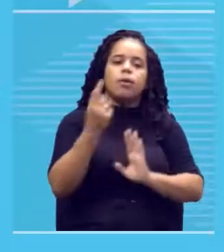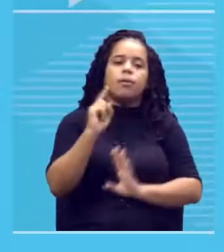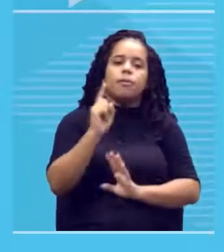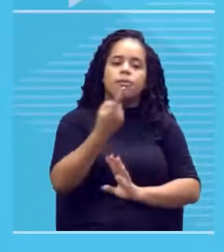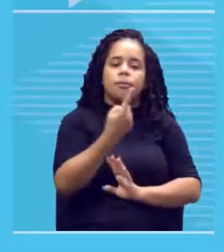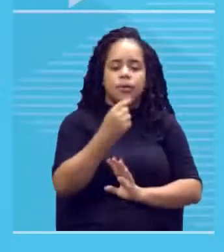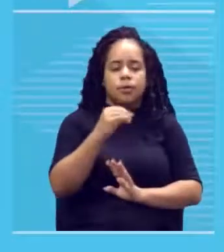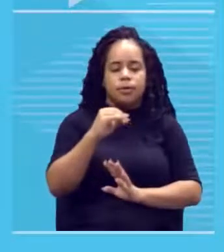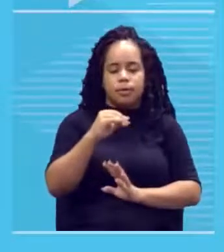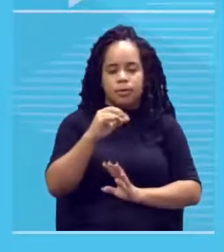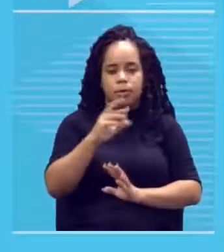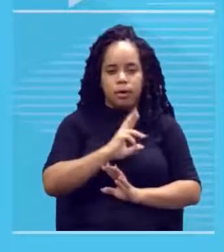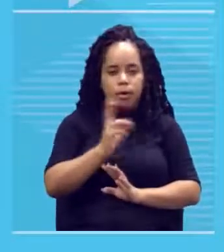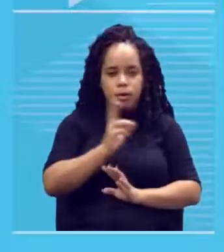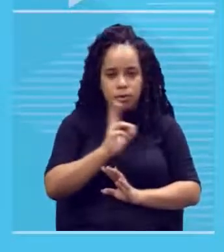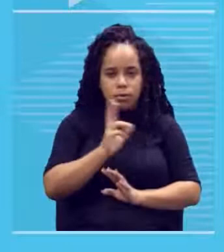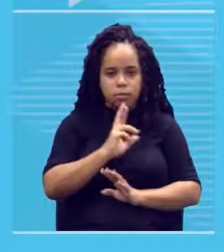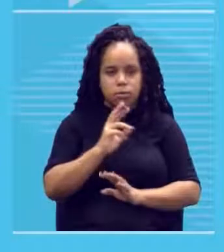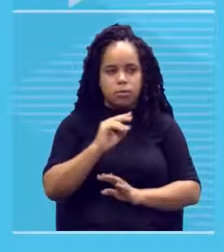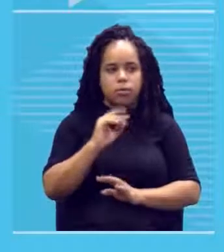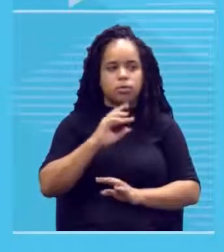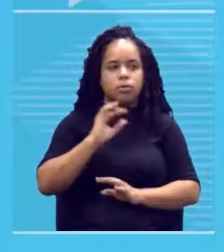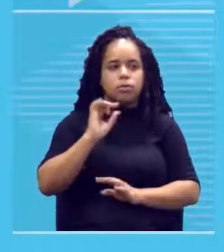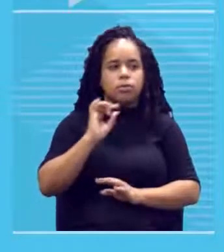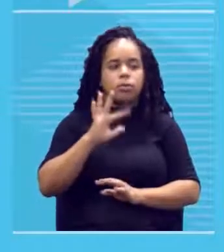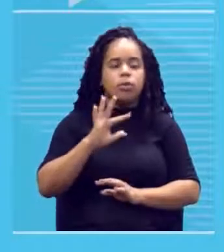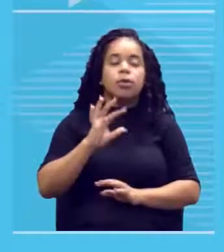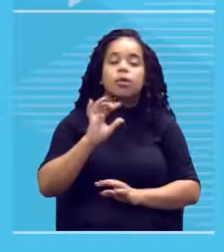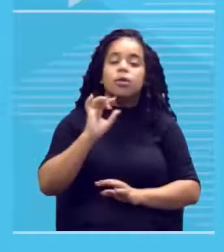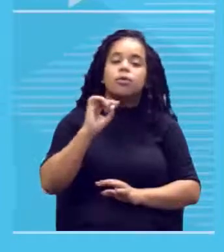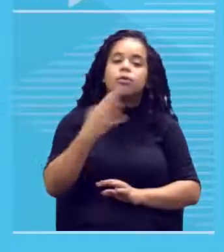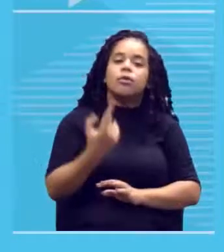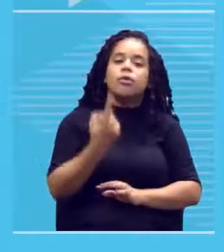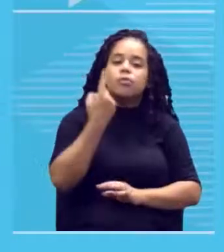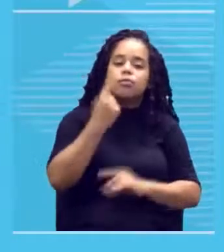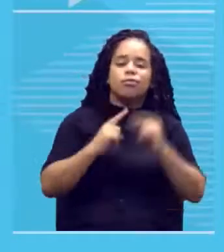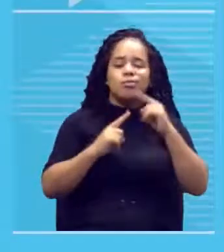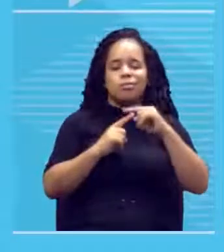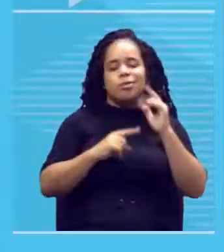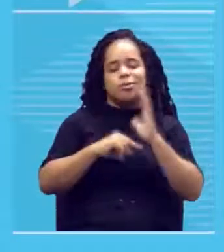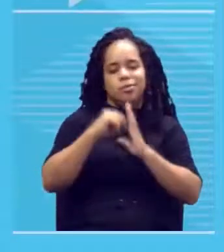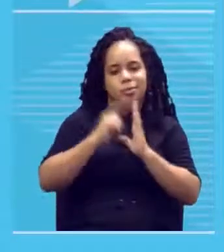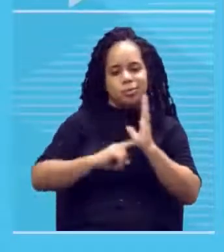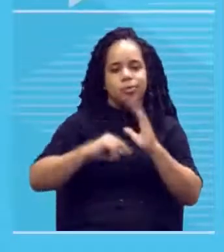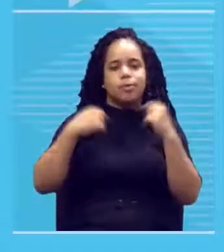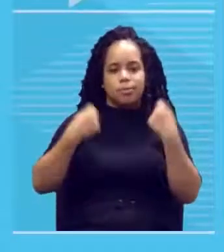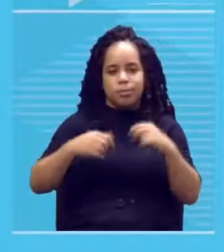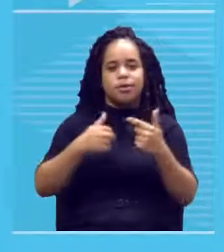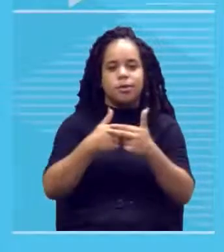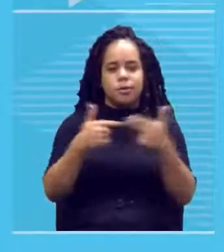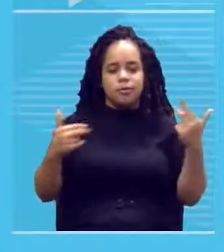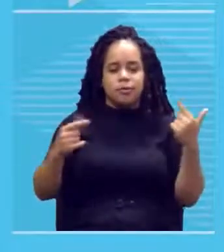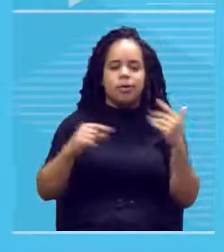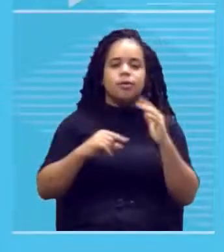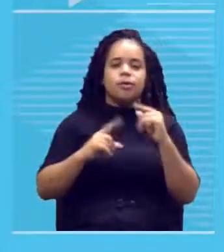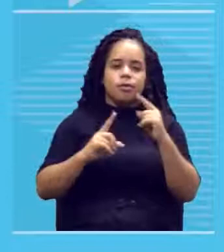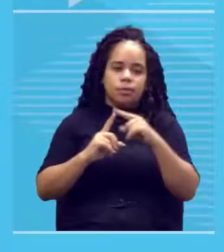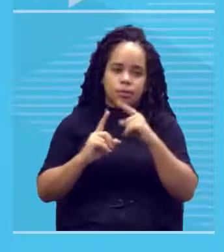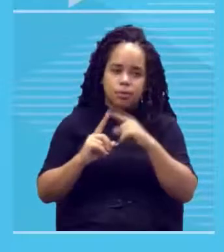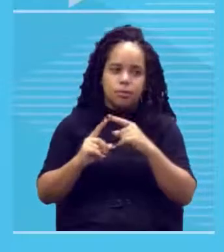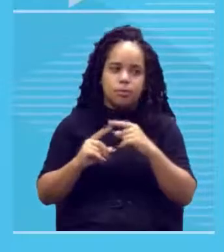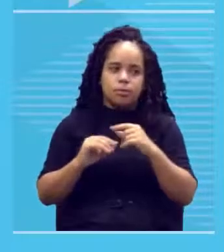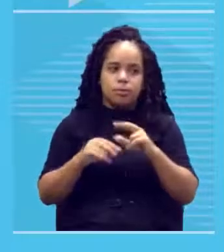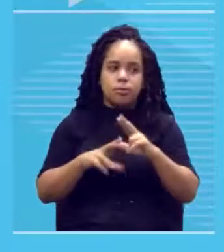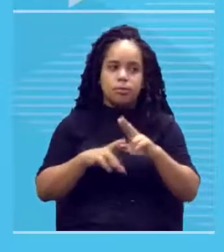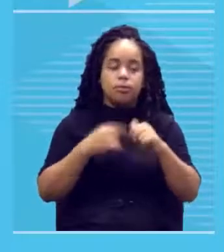não tem só uma espessura de traço você precisa de vários pincéis muitas vezes o preço de uma obra